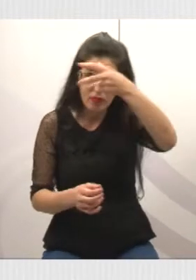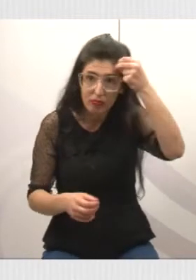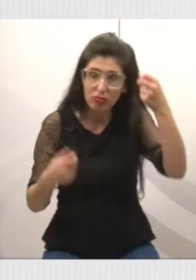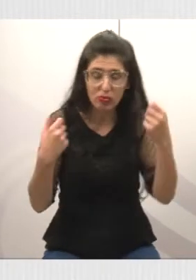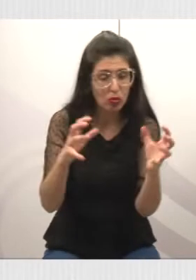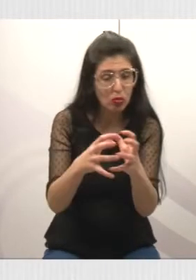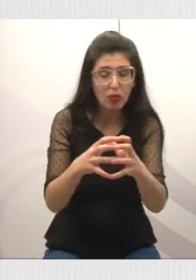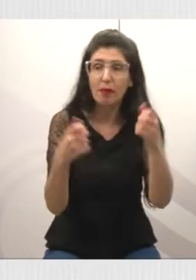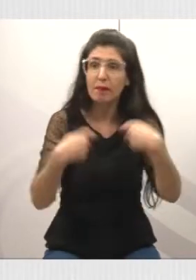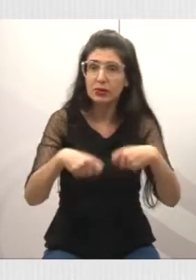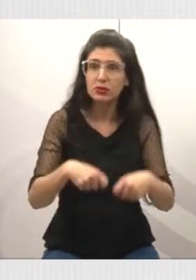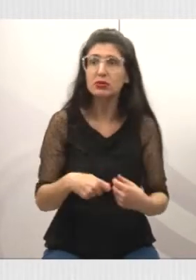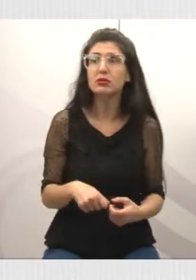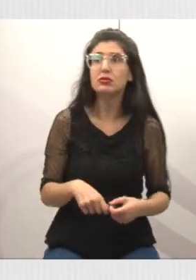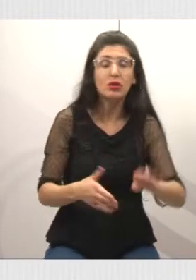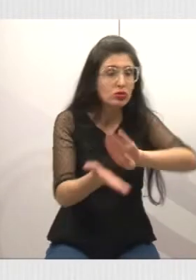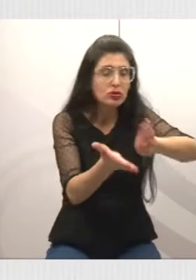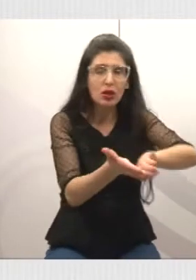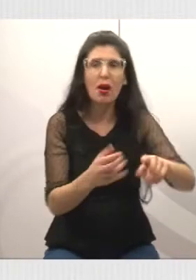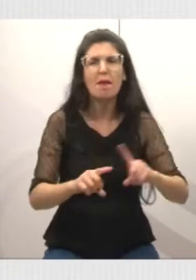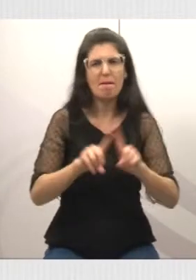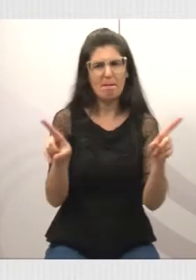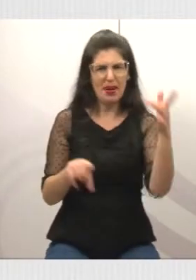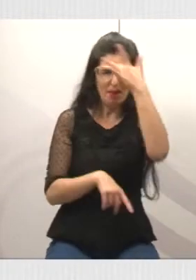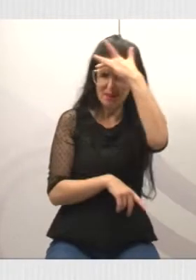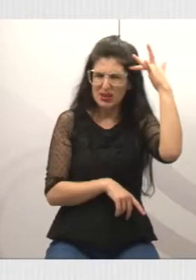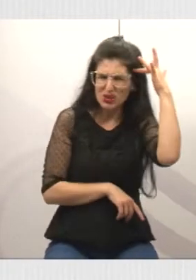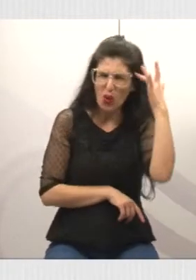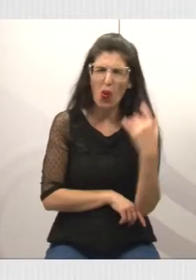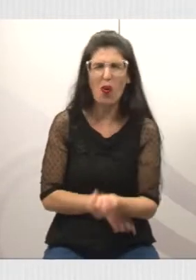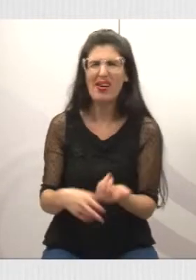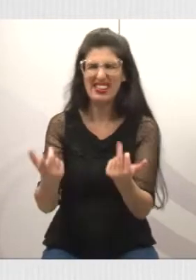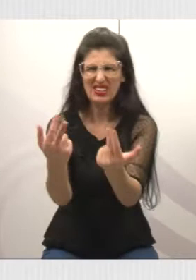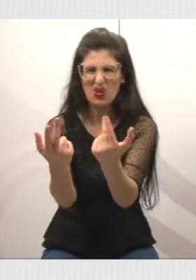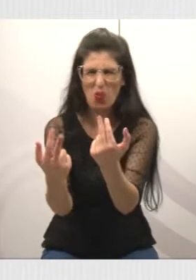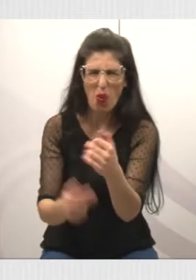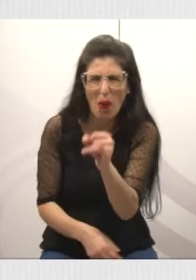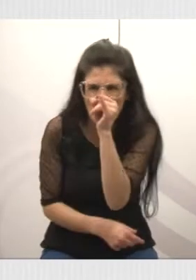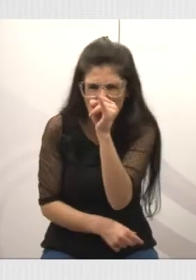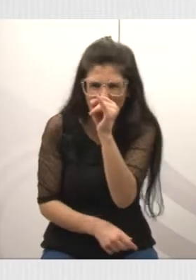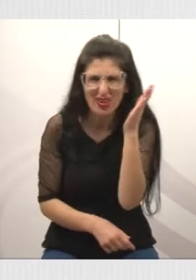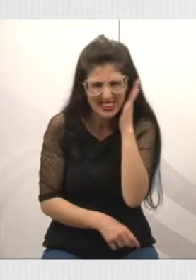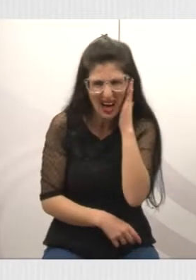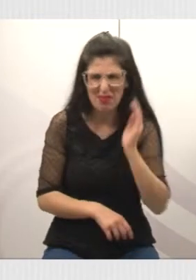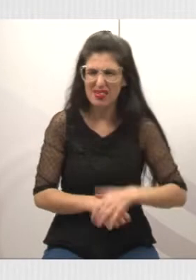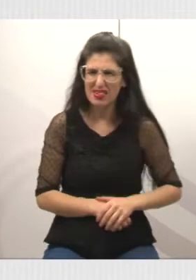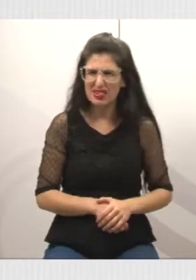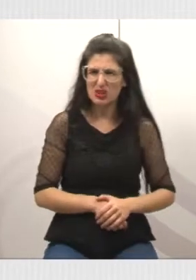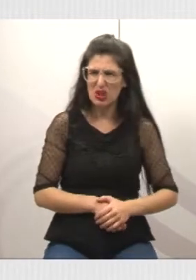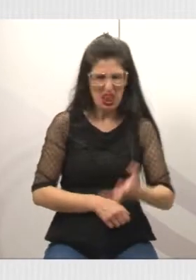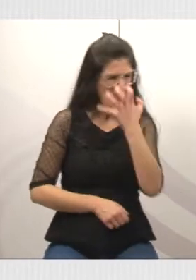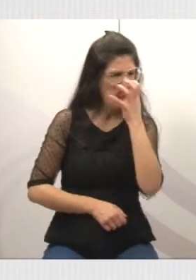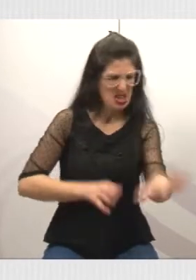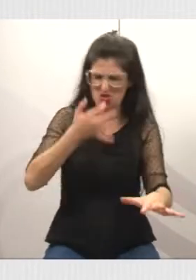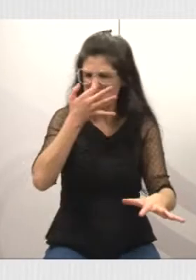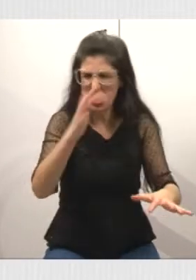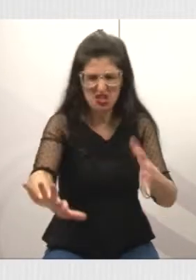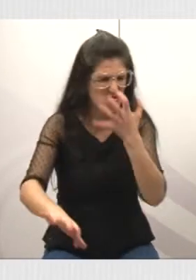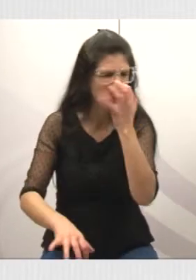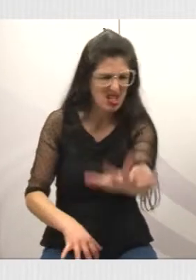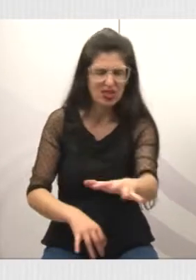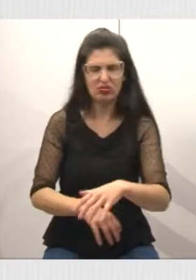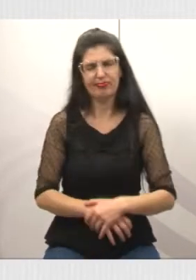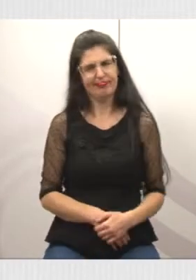jogam lixo no local indevidamente, né? Essa área aí foi limpa por diversas vezes e